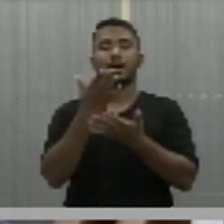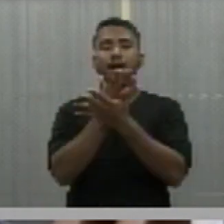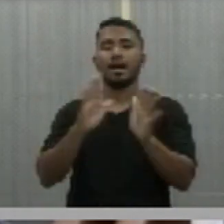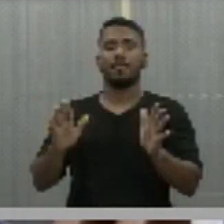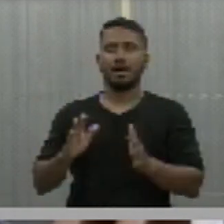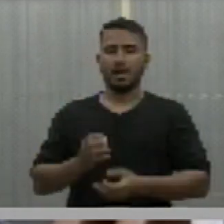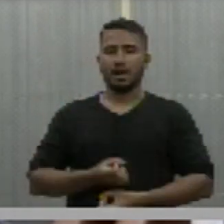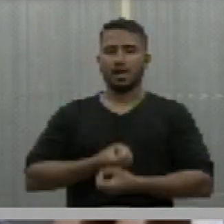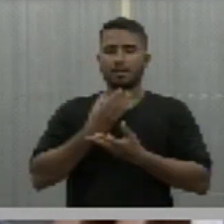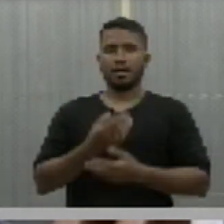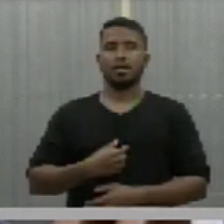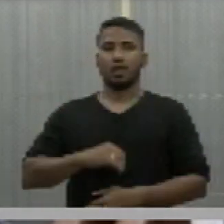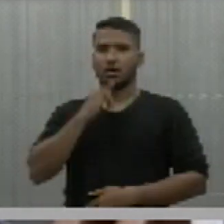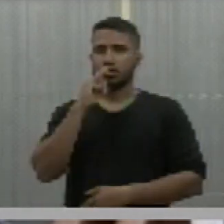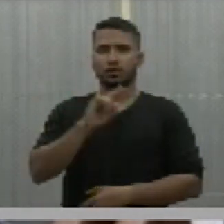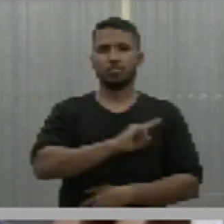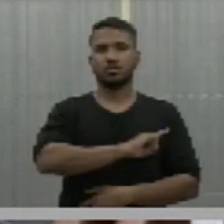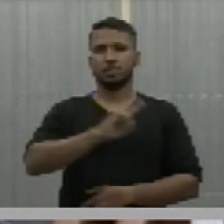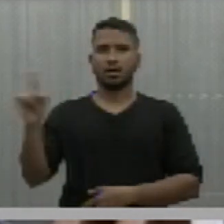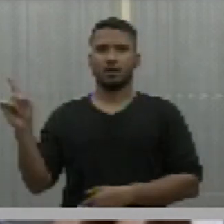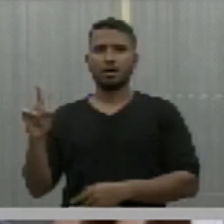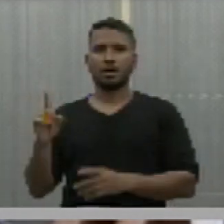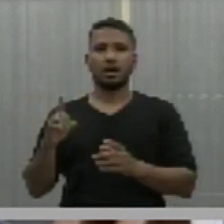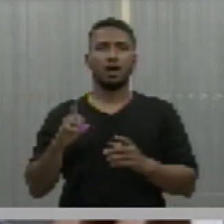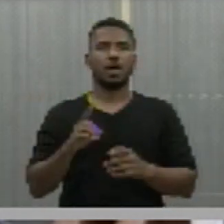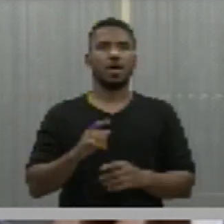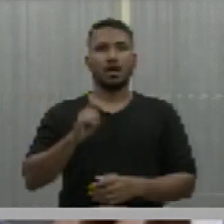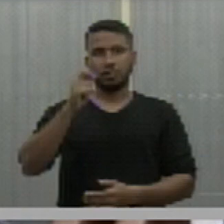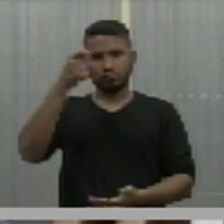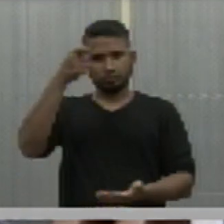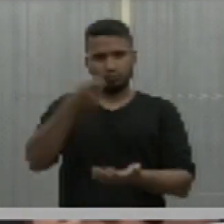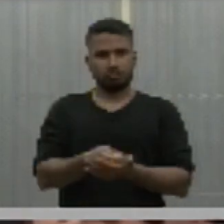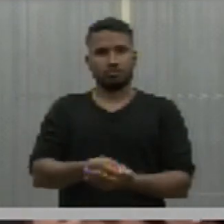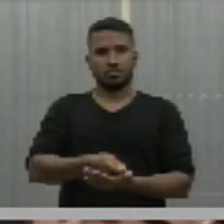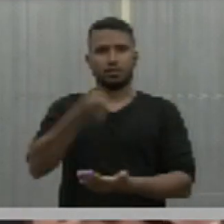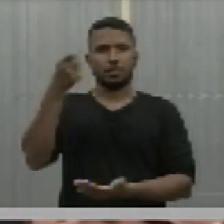no nosso país. Eu digo não à ditadura da informação. Muito obrigado, senhor presidente.